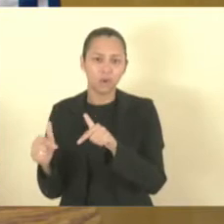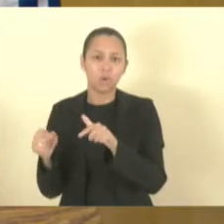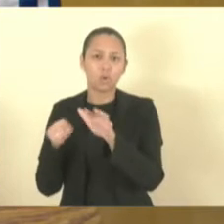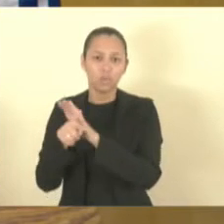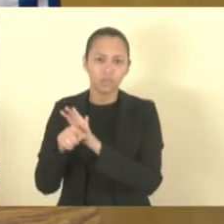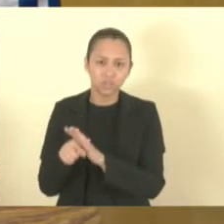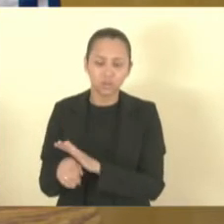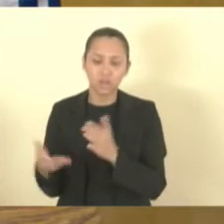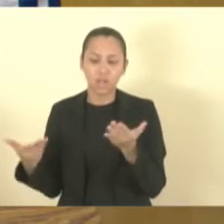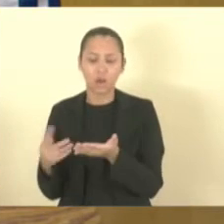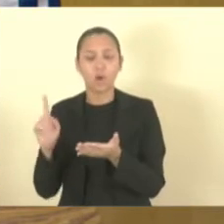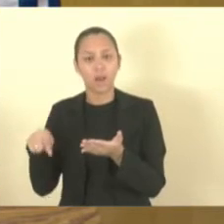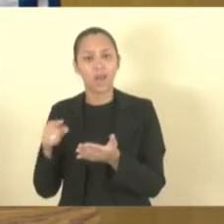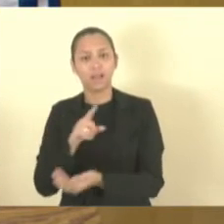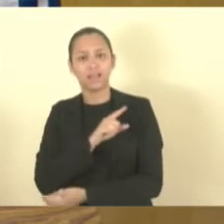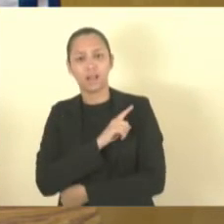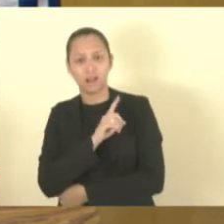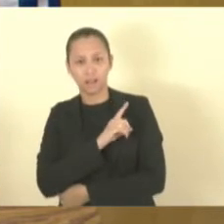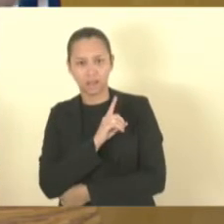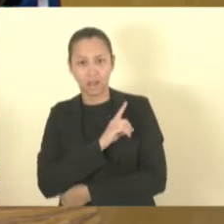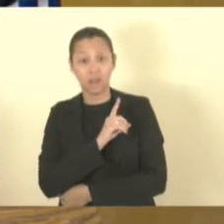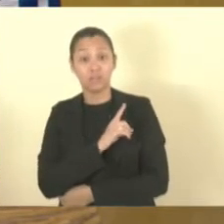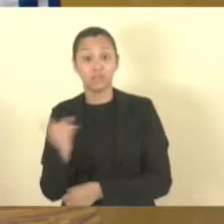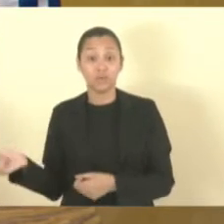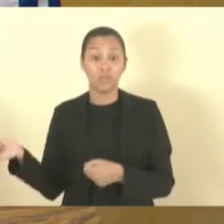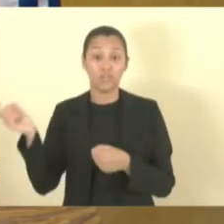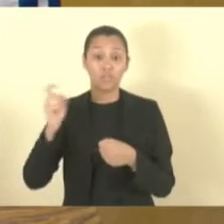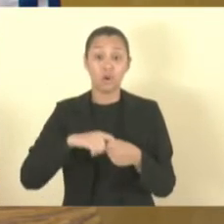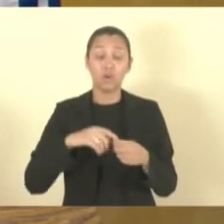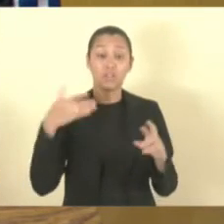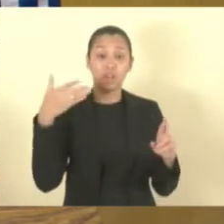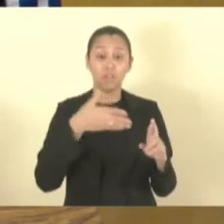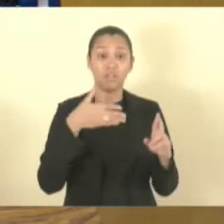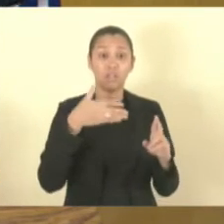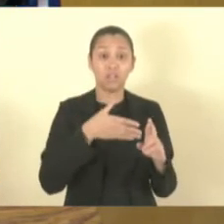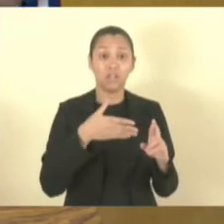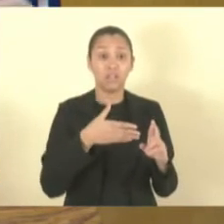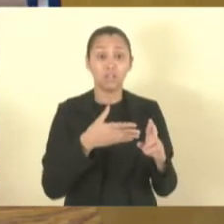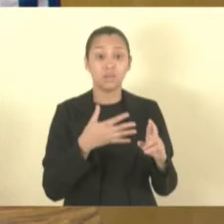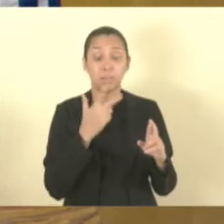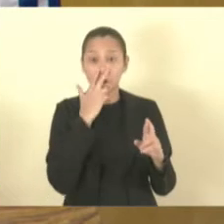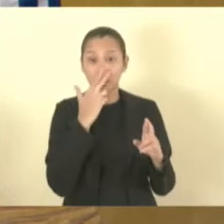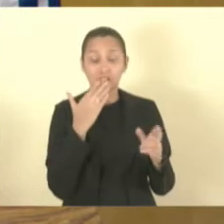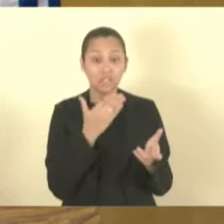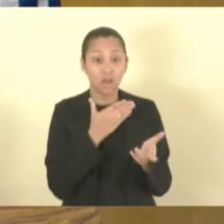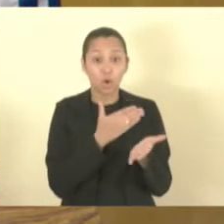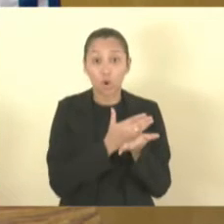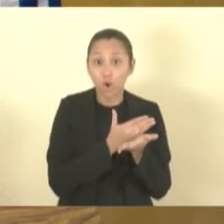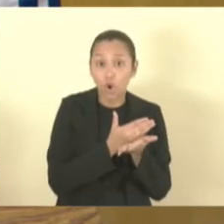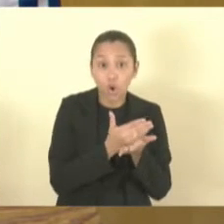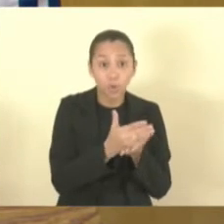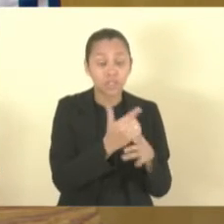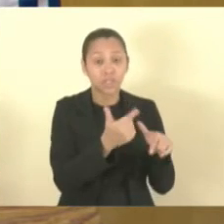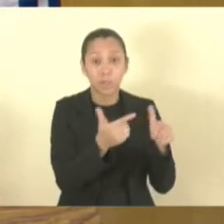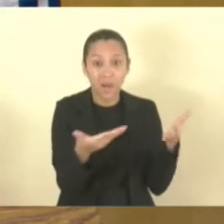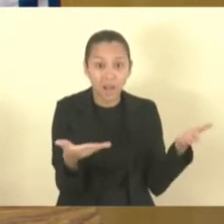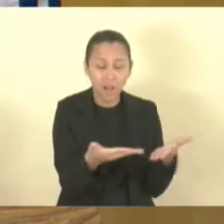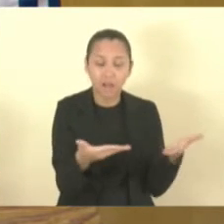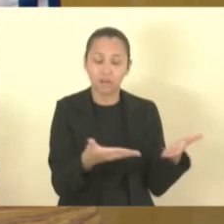agora ele é delegado, e ele volta a referência a um como se estivesse entrando agora na Polícia Civil.